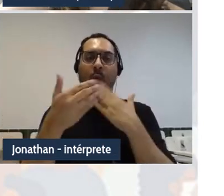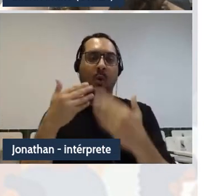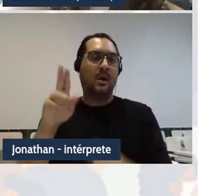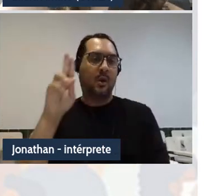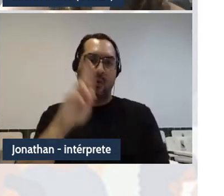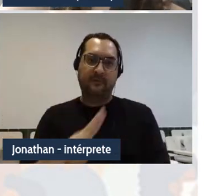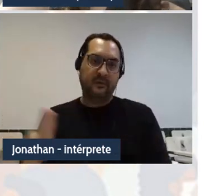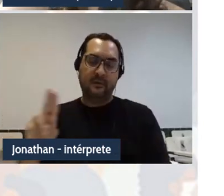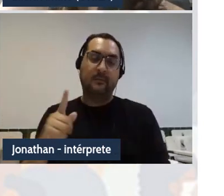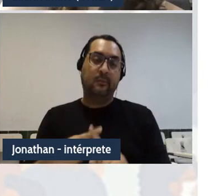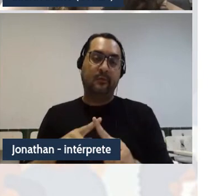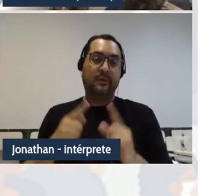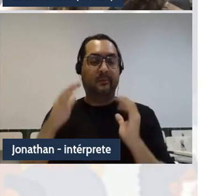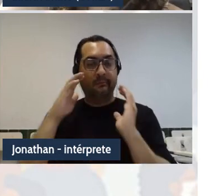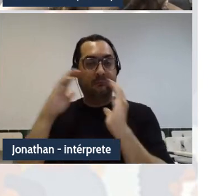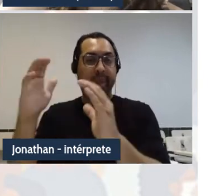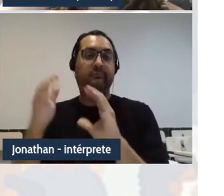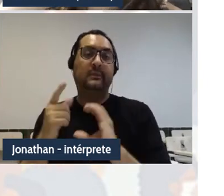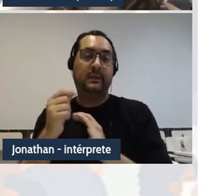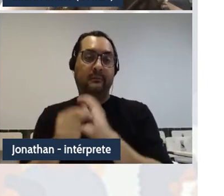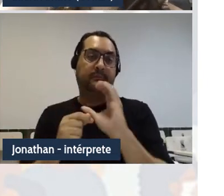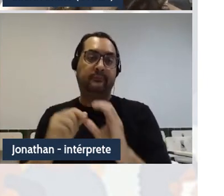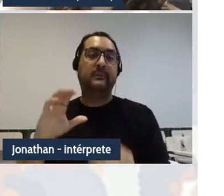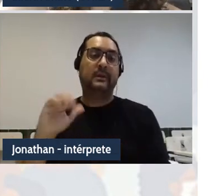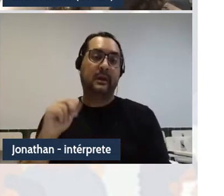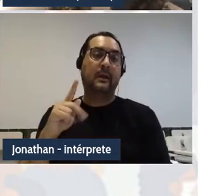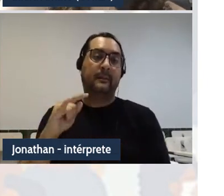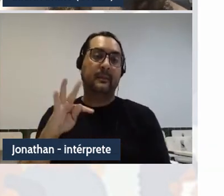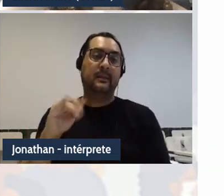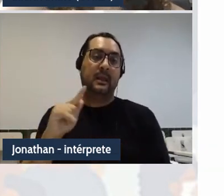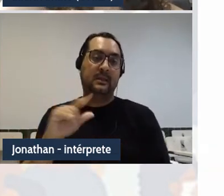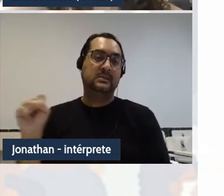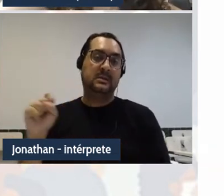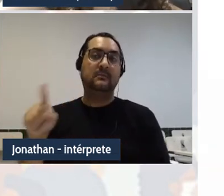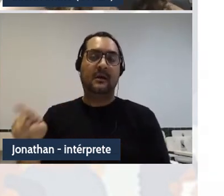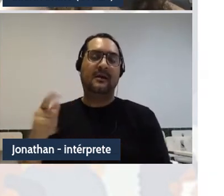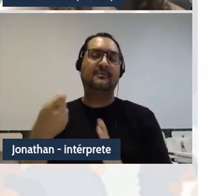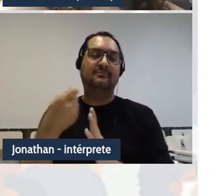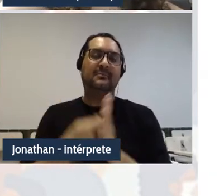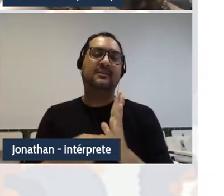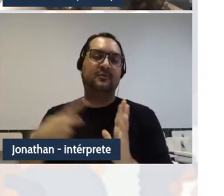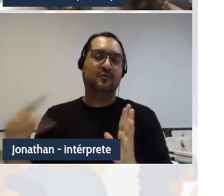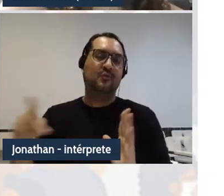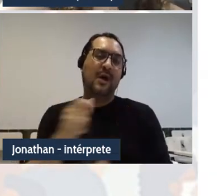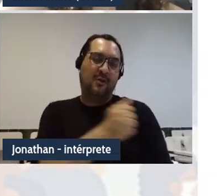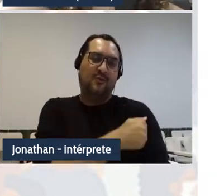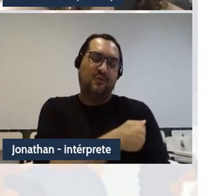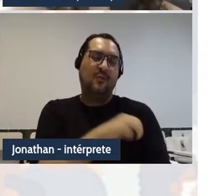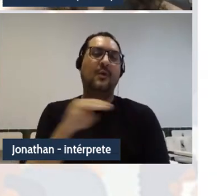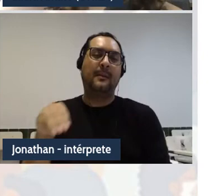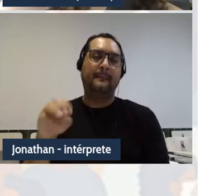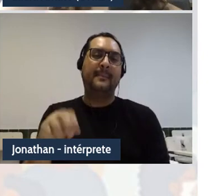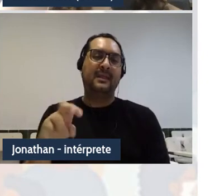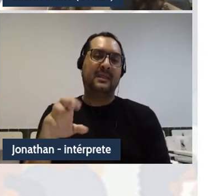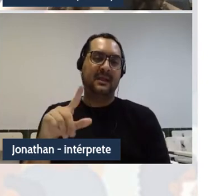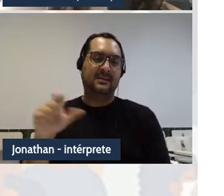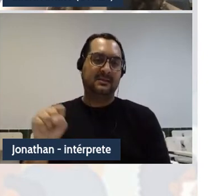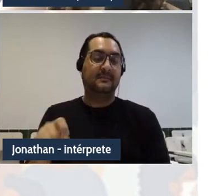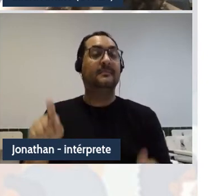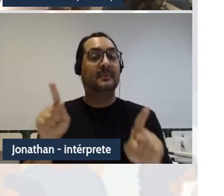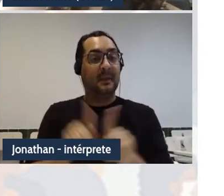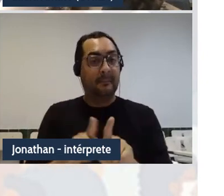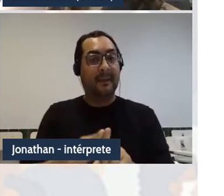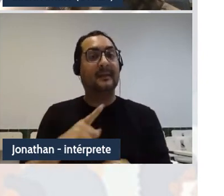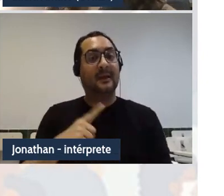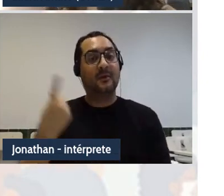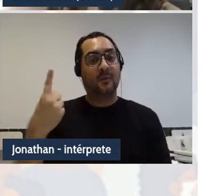capitalista. Acaba a citação de Menezes. Tal ideia já era afirmada por Araújo, também docente da